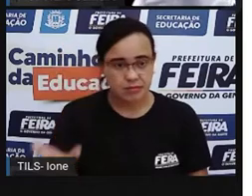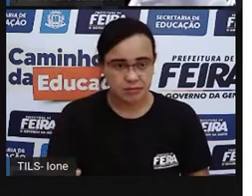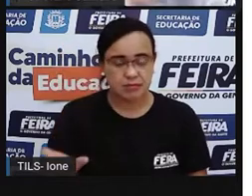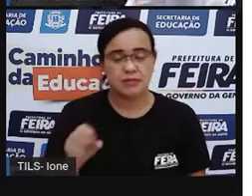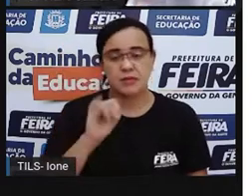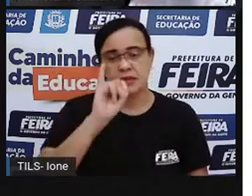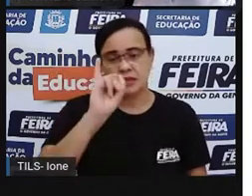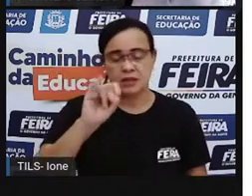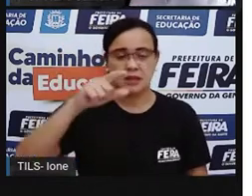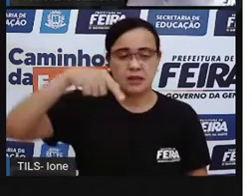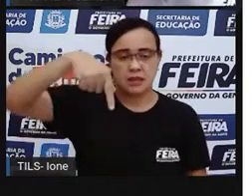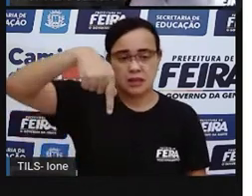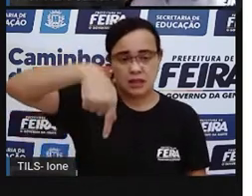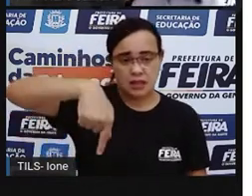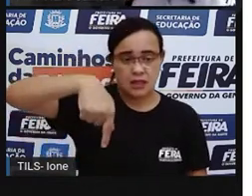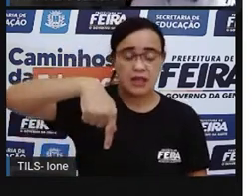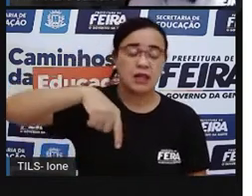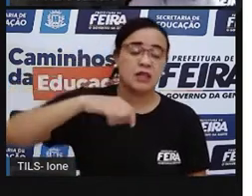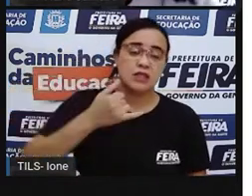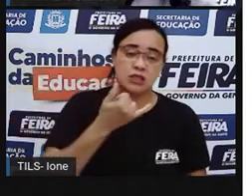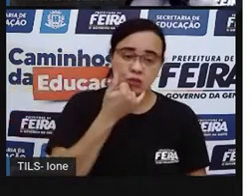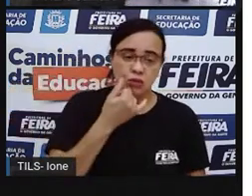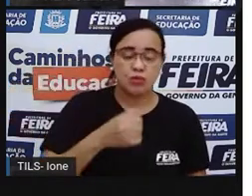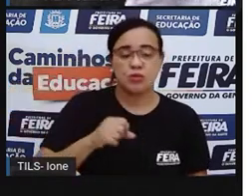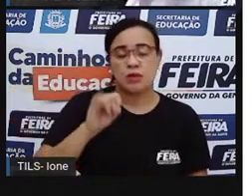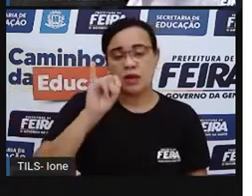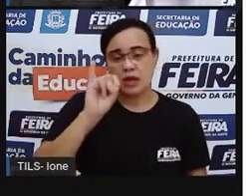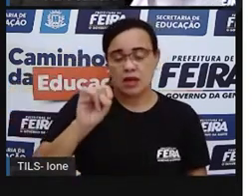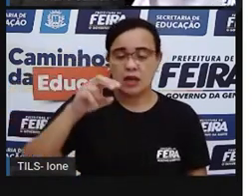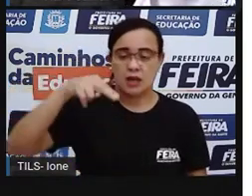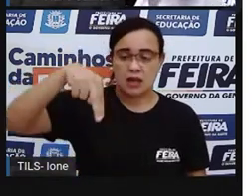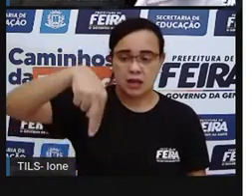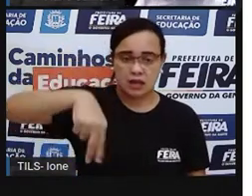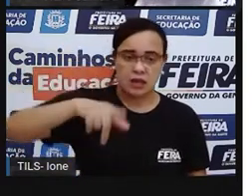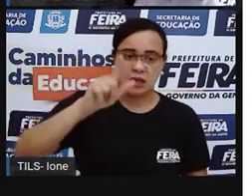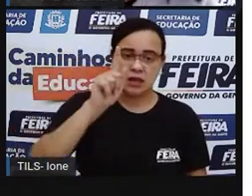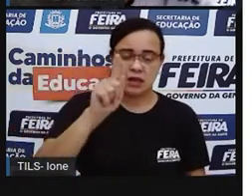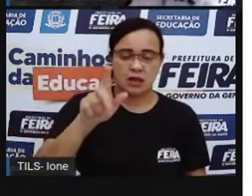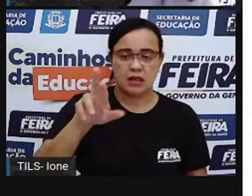Wiesemeyer-Bellinghausen.